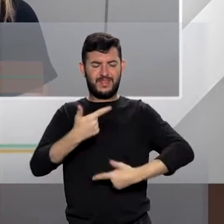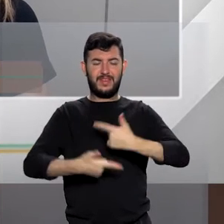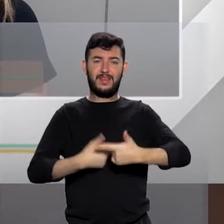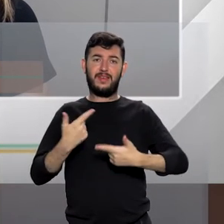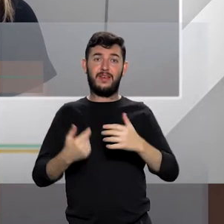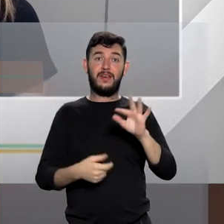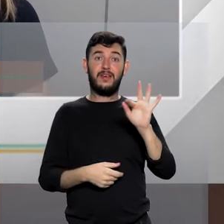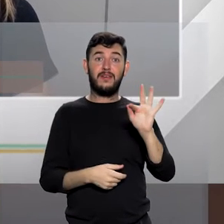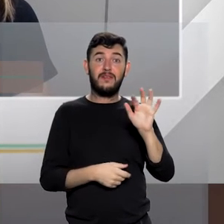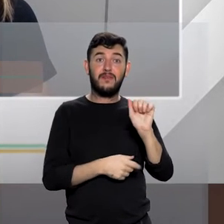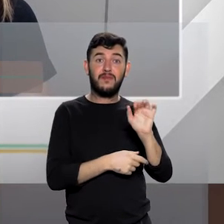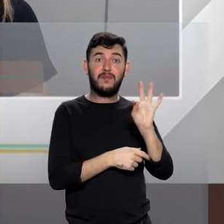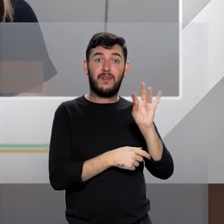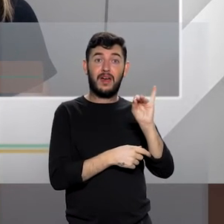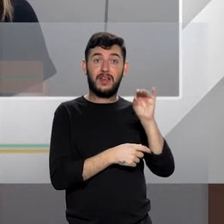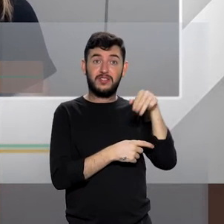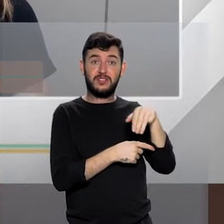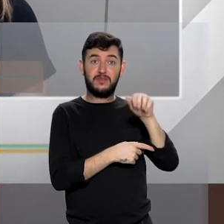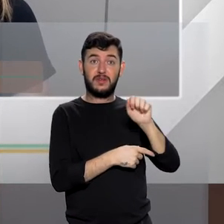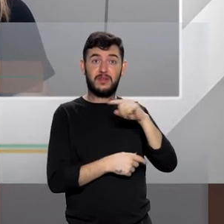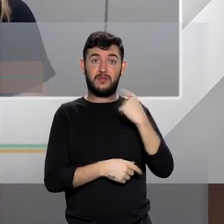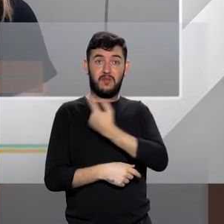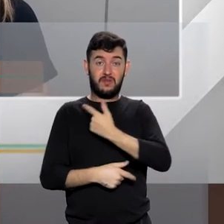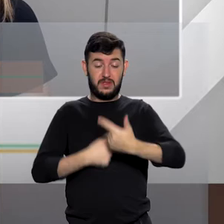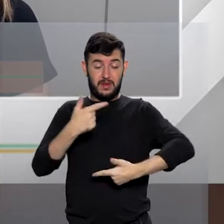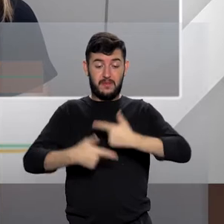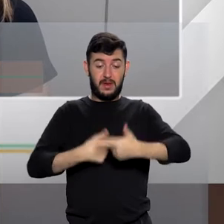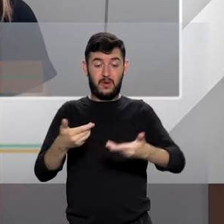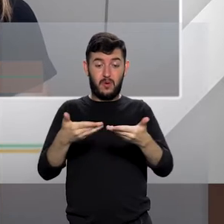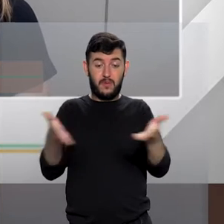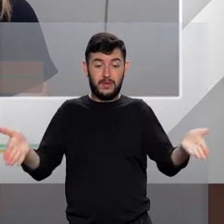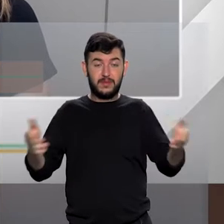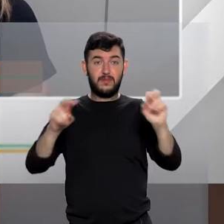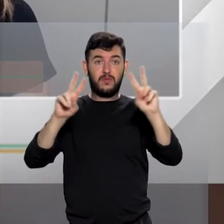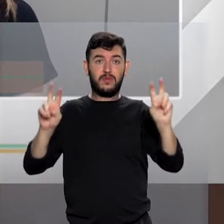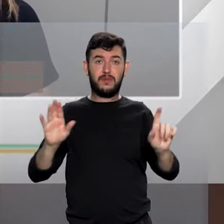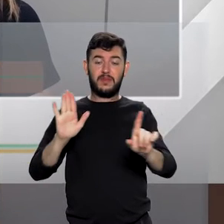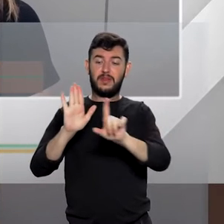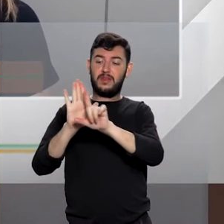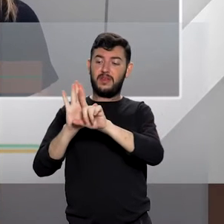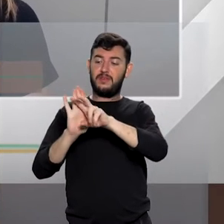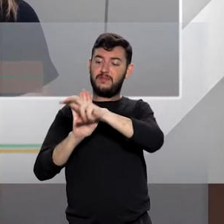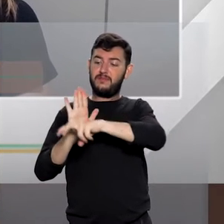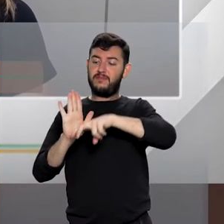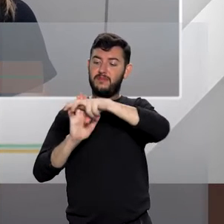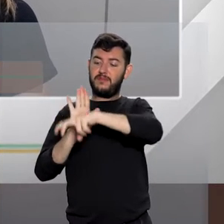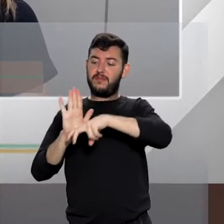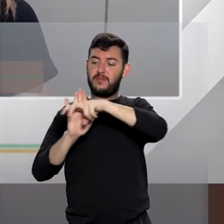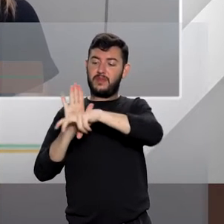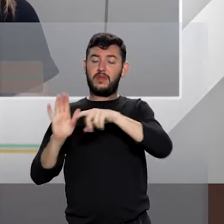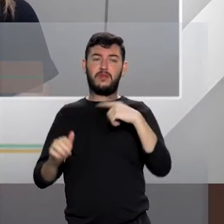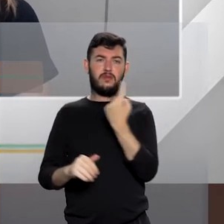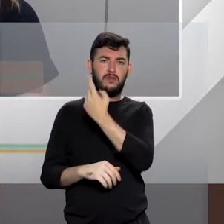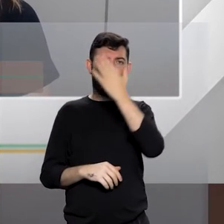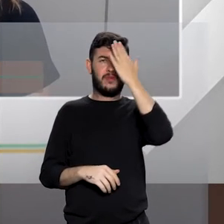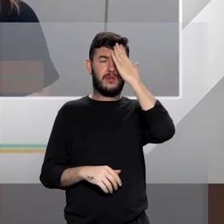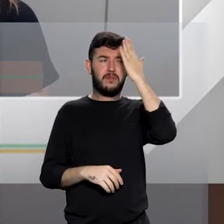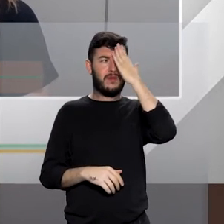trabalho a partir da legislação que é a Lei Maria da Penha. Nós sabemos que nós temos uma legislação